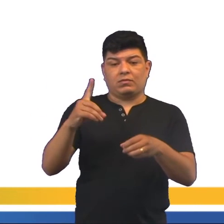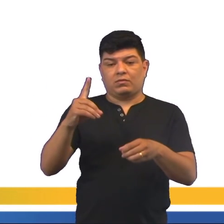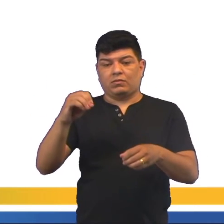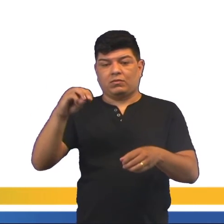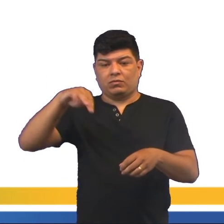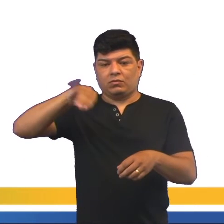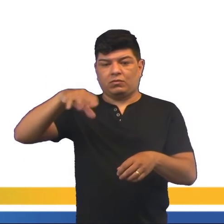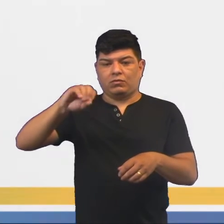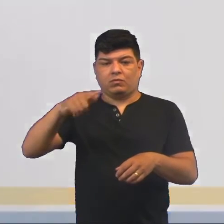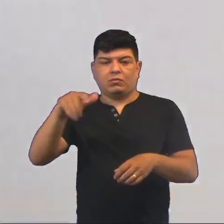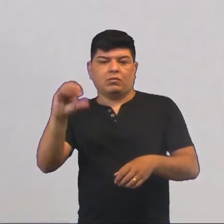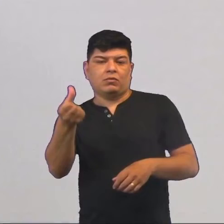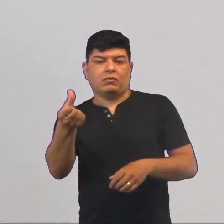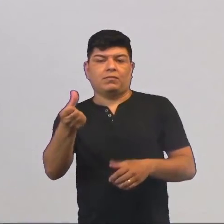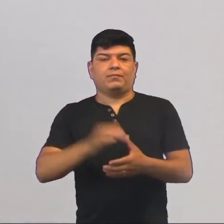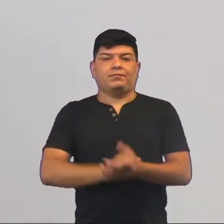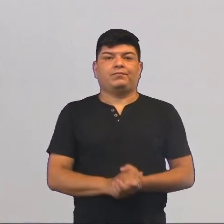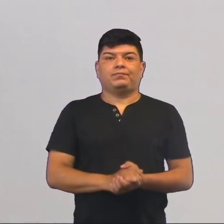Dom João VI.